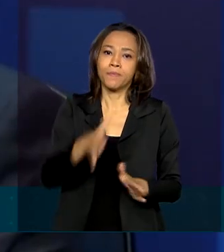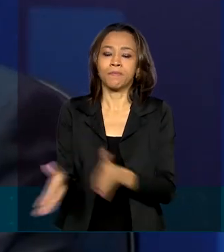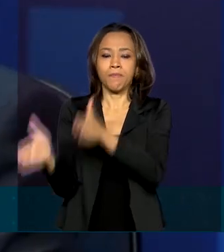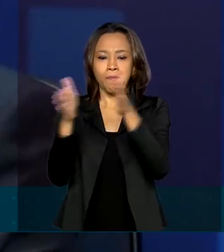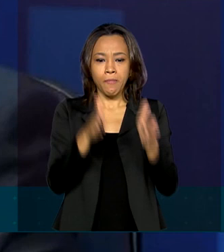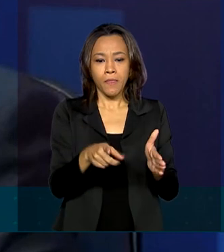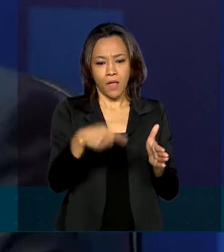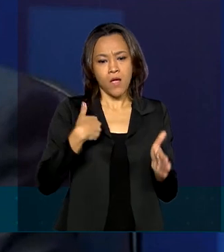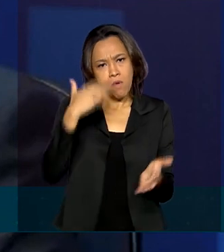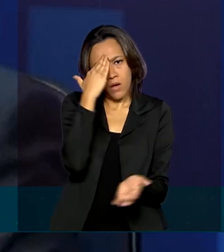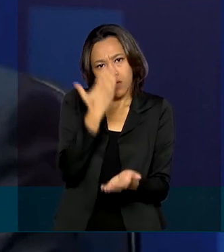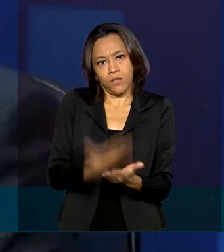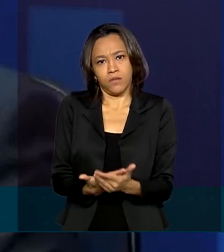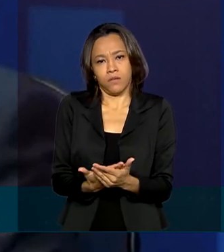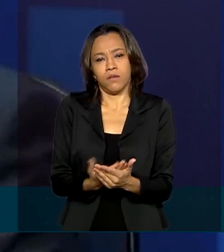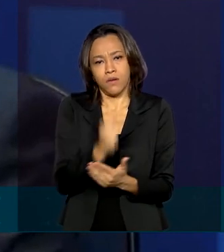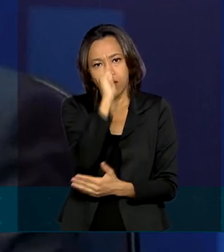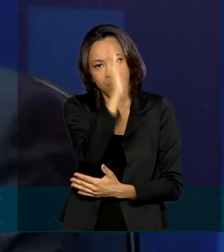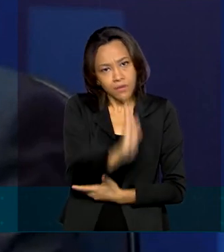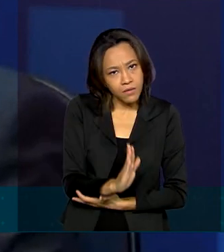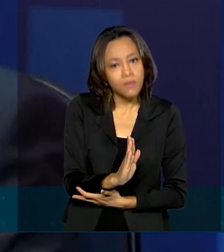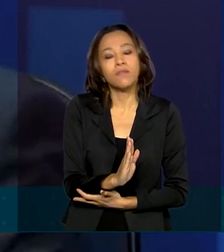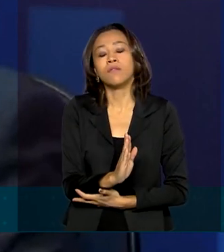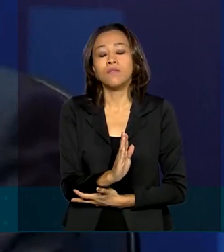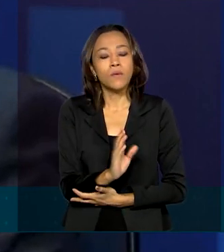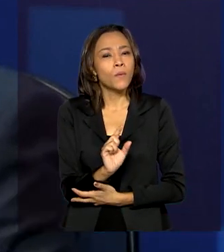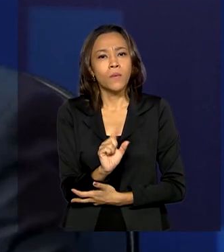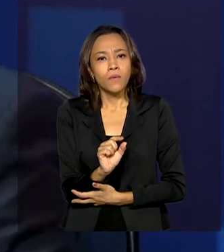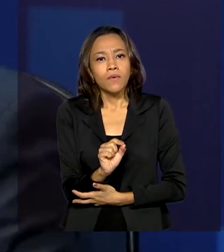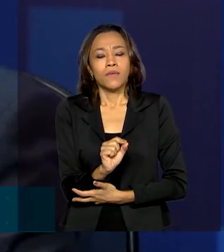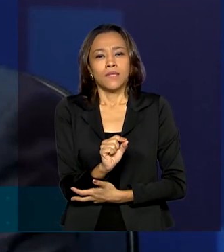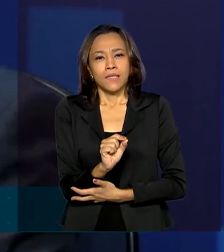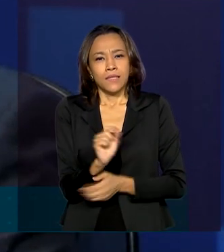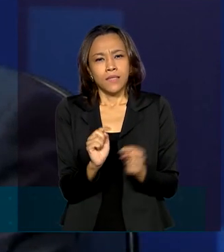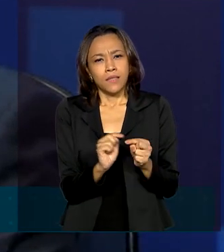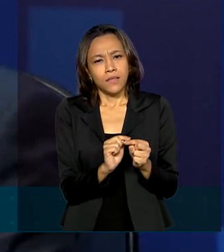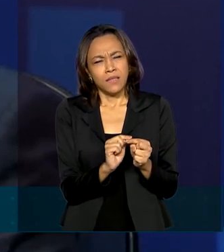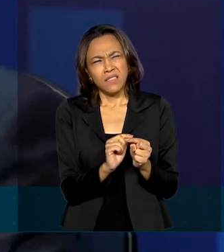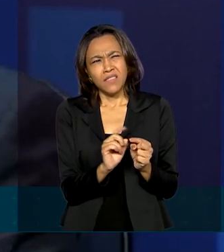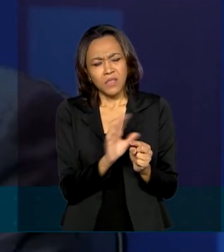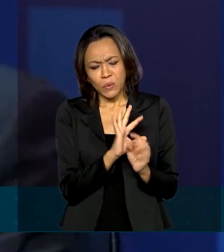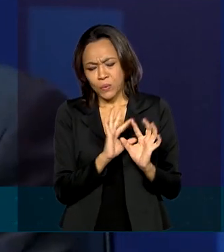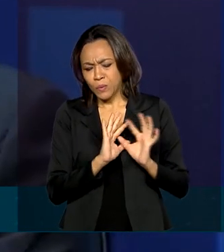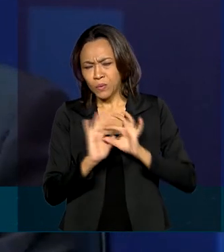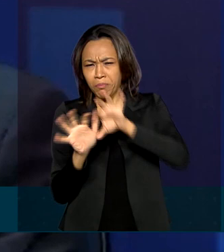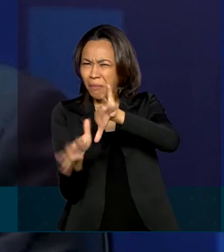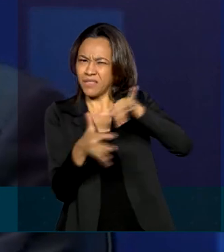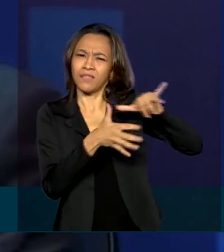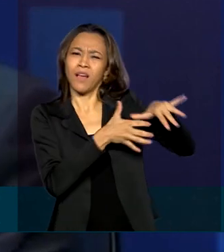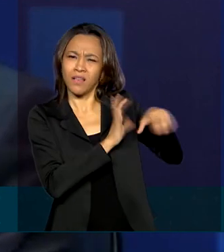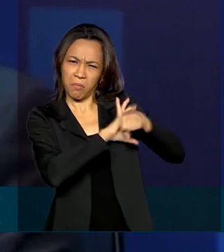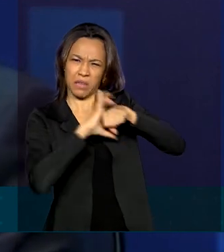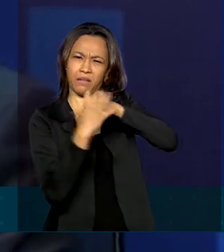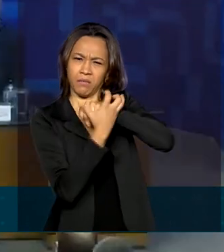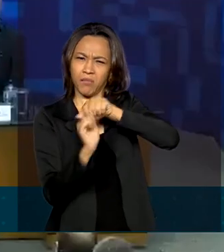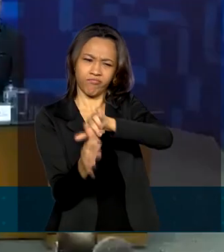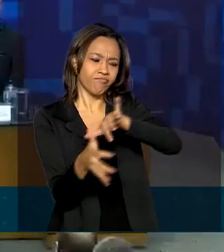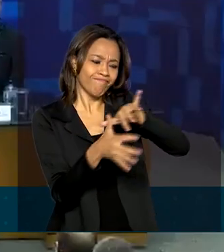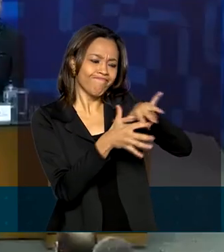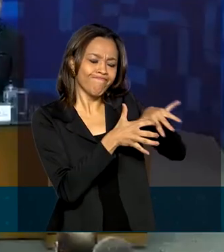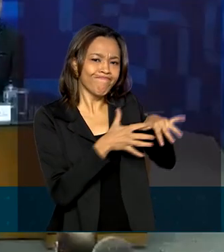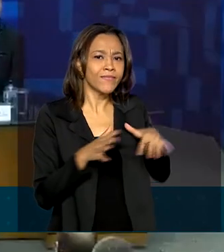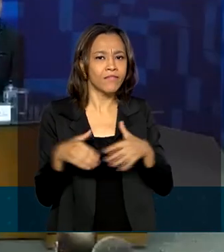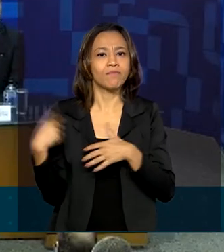o Brasil, agora num outro momento, logo após tudo isso que estamos passando, nós vamos